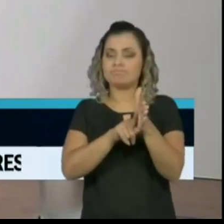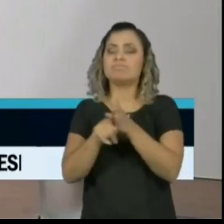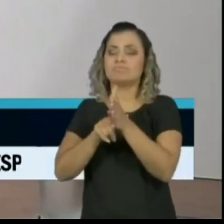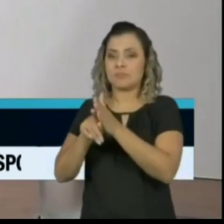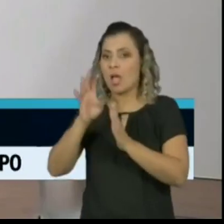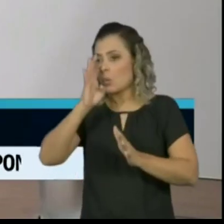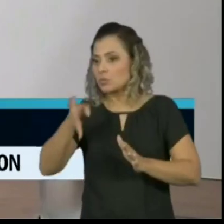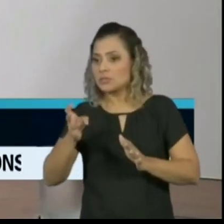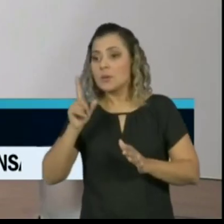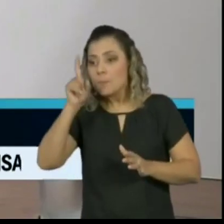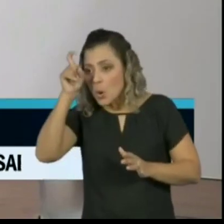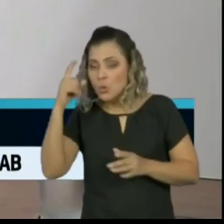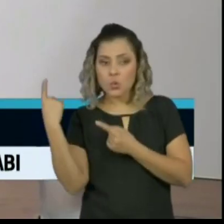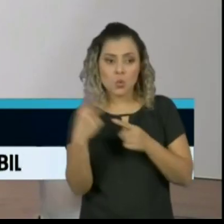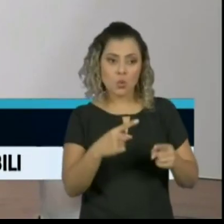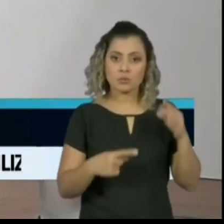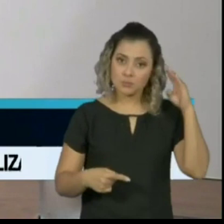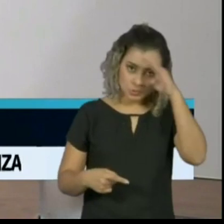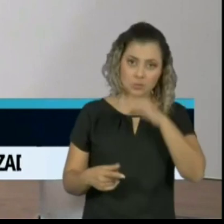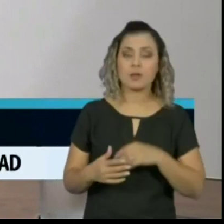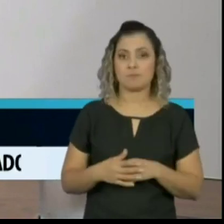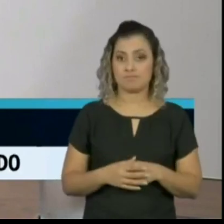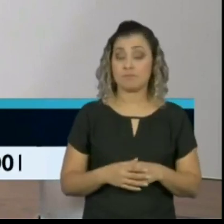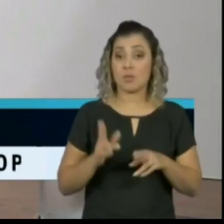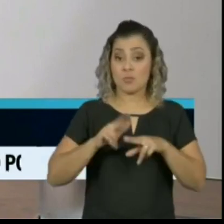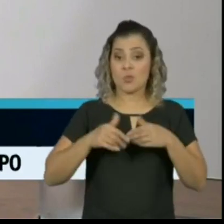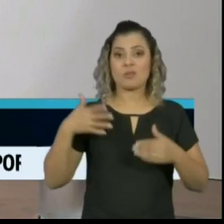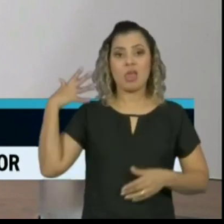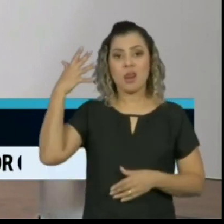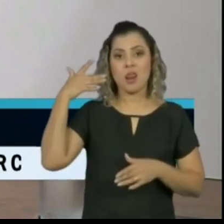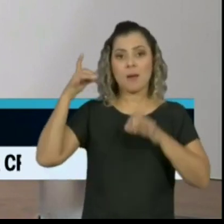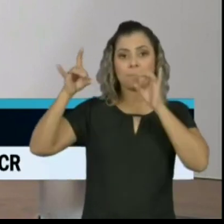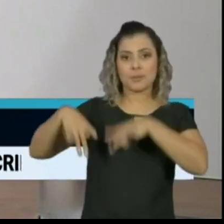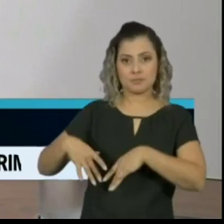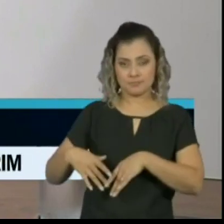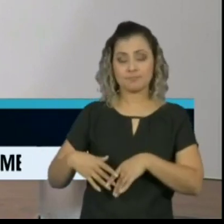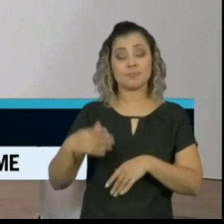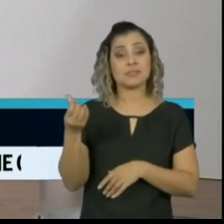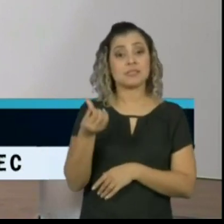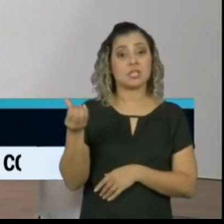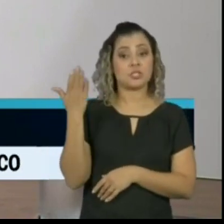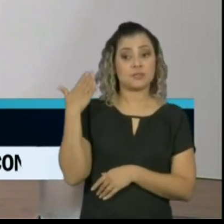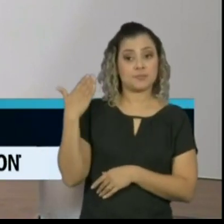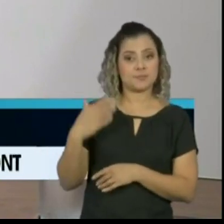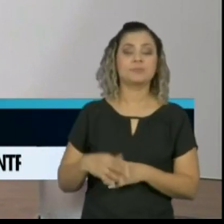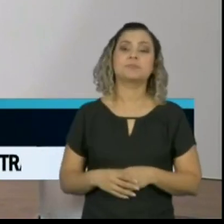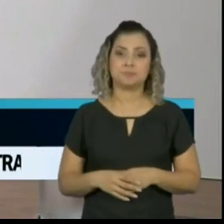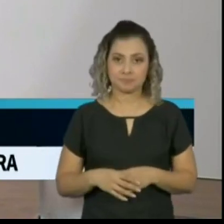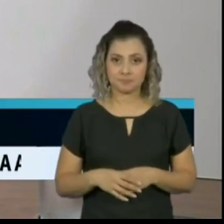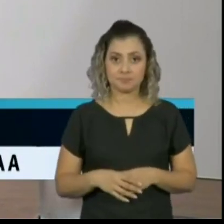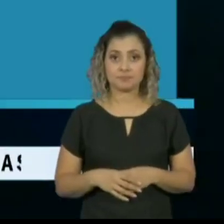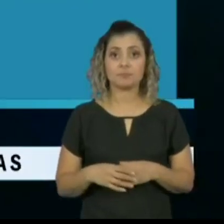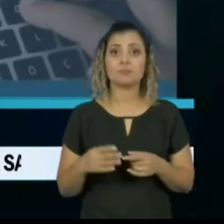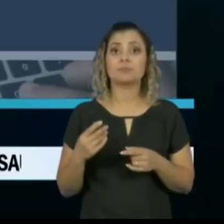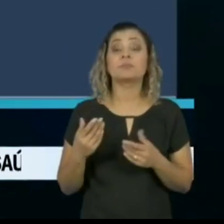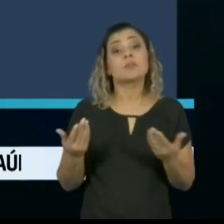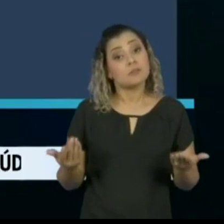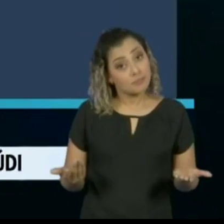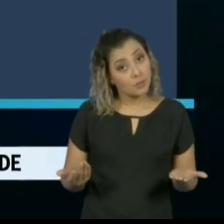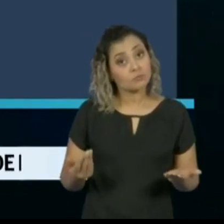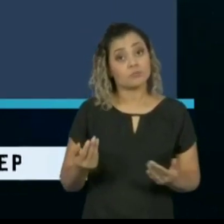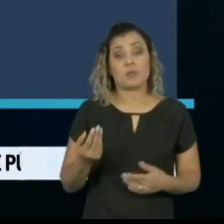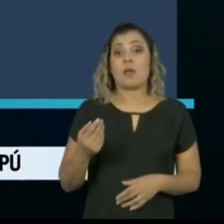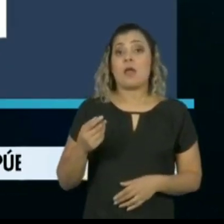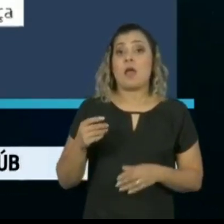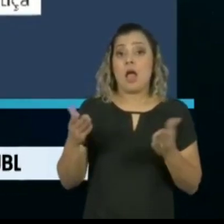acusações de Moro contra Bolsonaro, feitas durante o discurso da demissão, na última sexta-feira. O